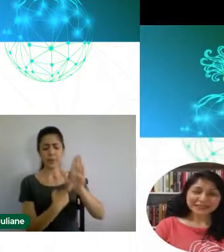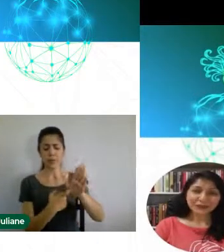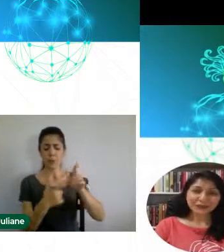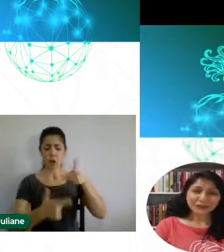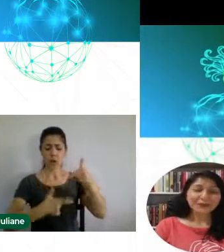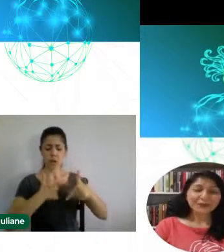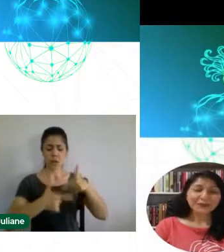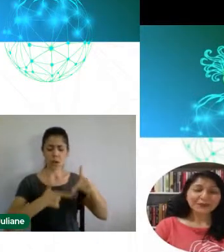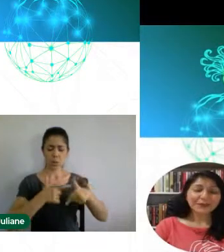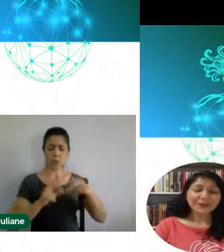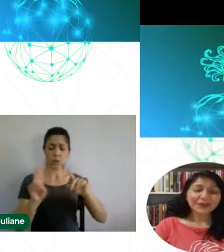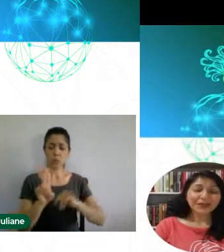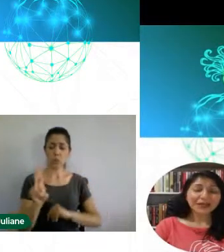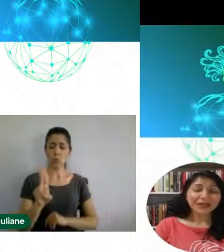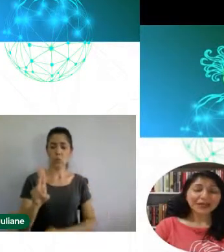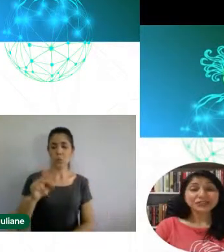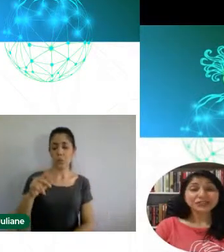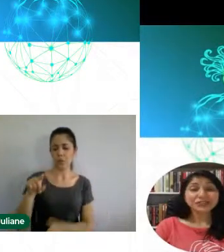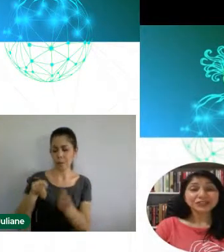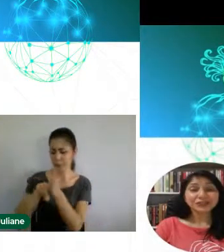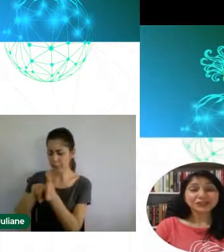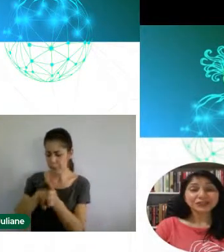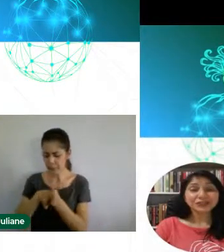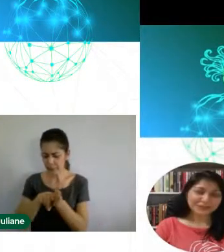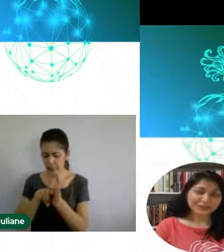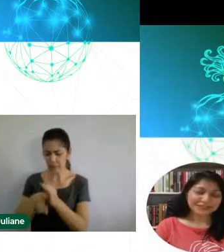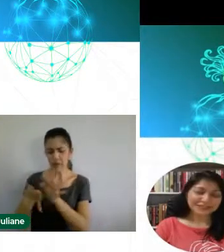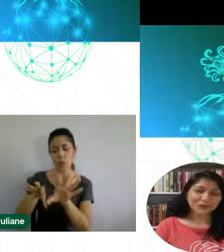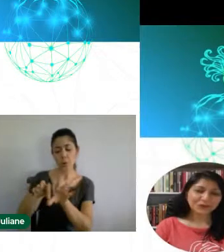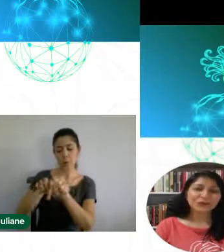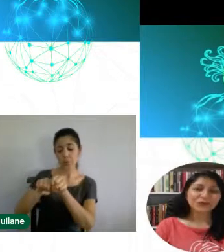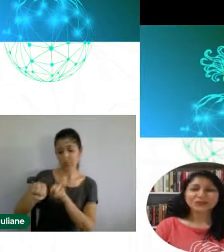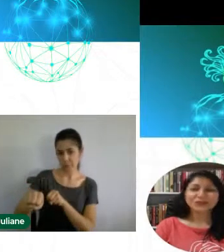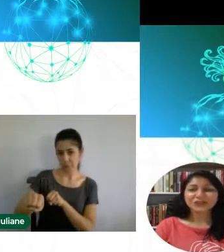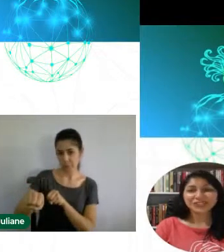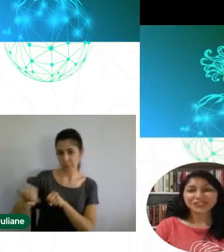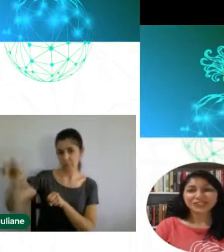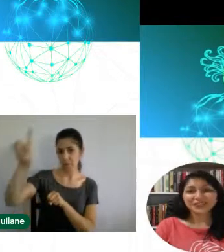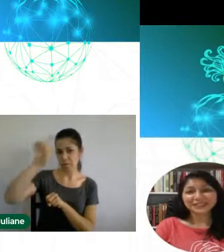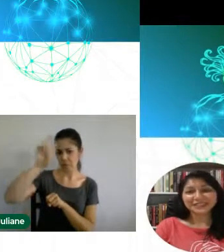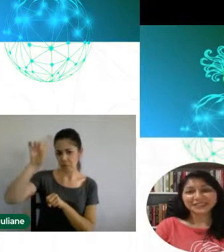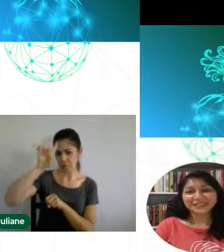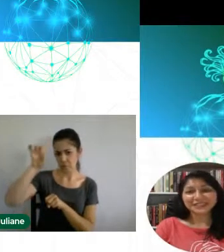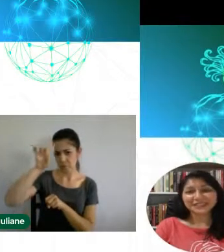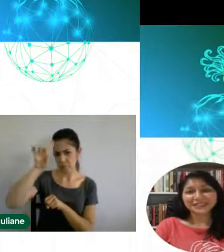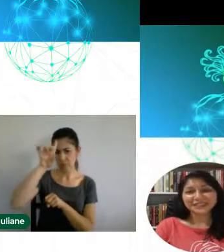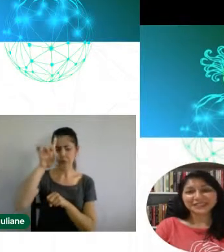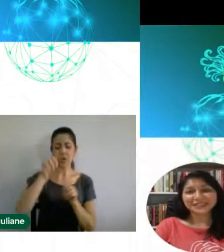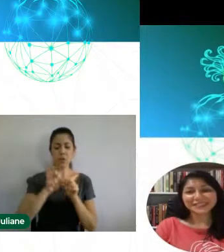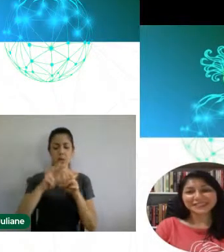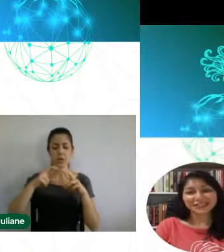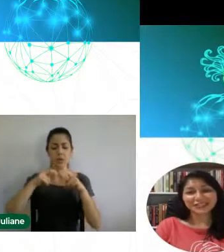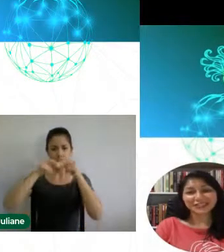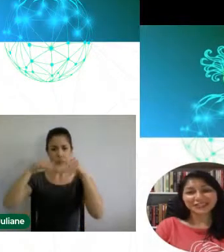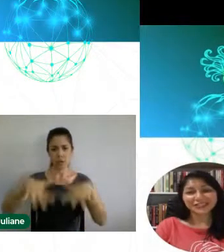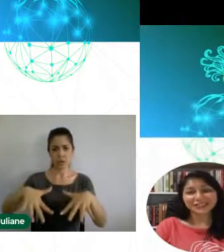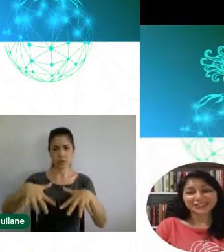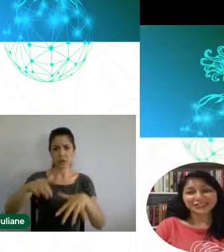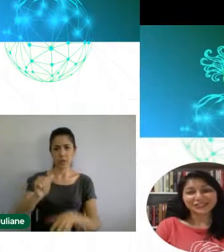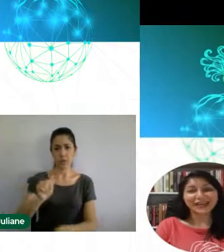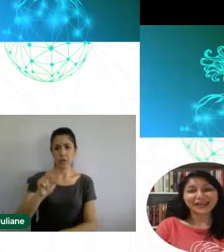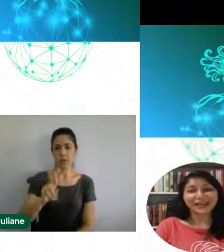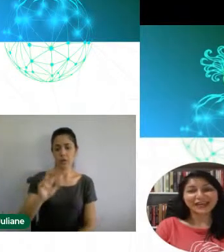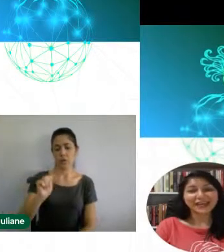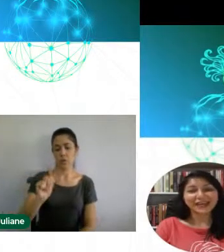intitulado Pesquisa, Formação nos Cotidianos da Rede Araucárias, da UERCS.